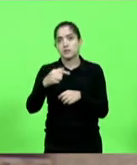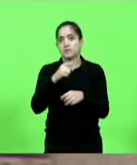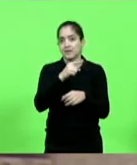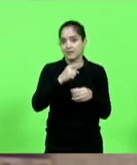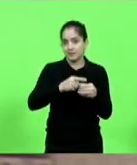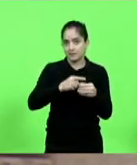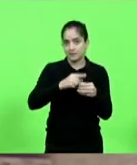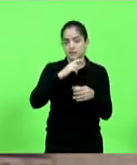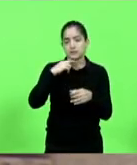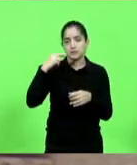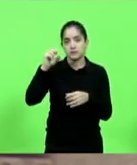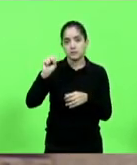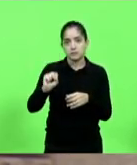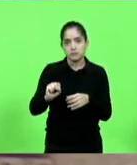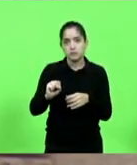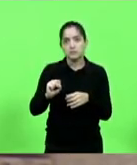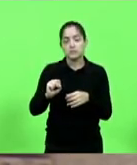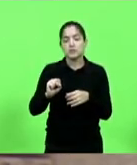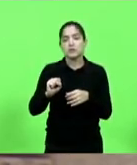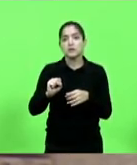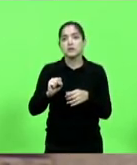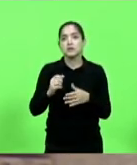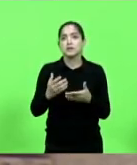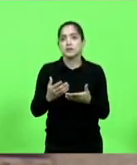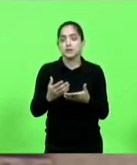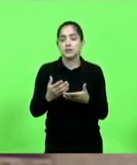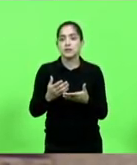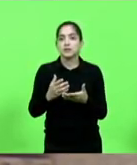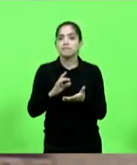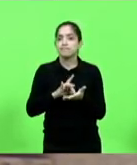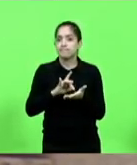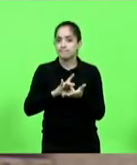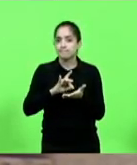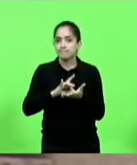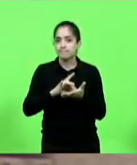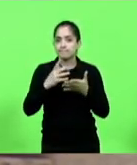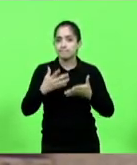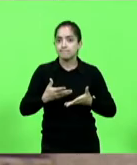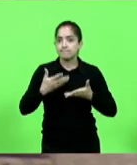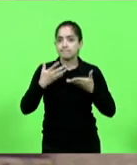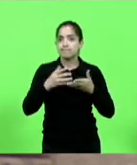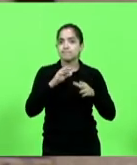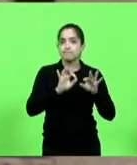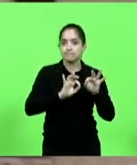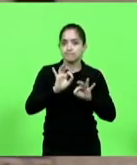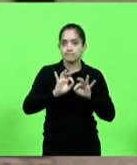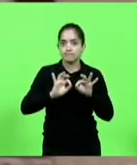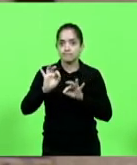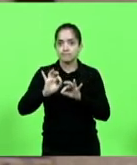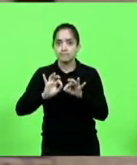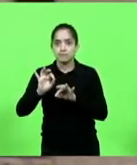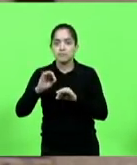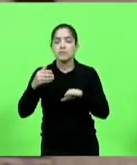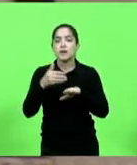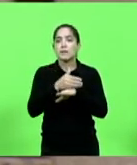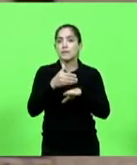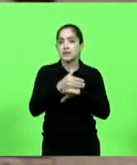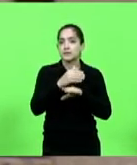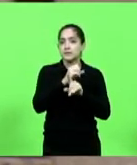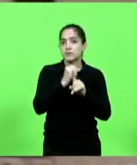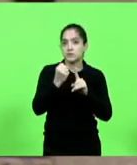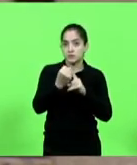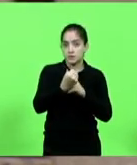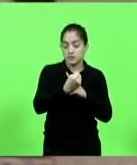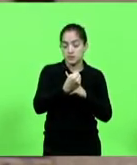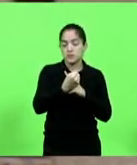Jaraguá do Sul e realmente o espírito, a organização e a participação social é que